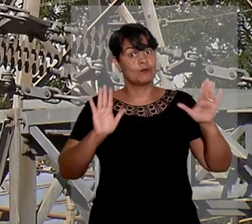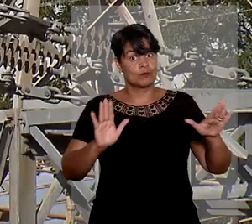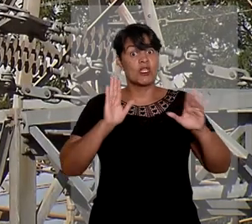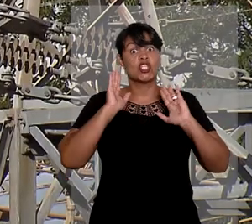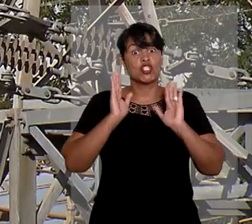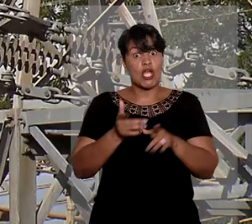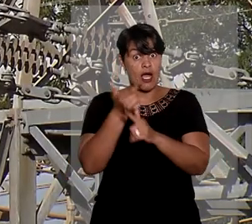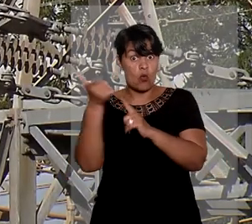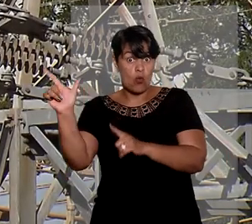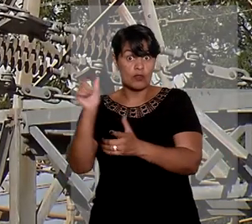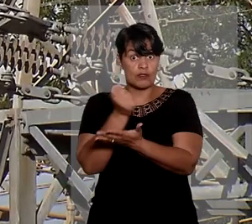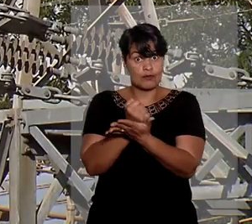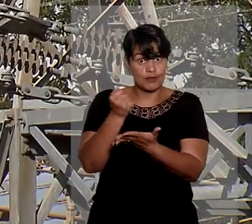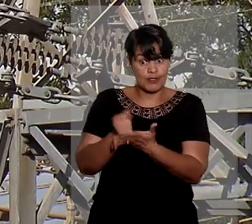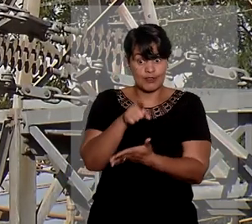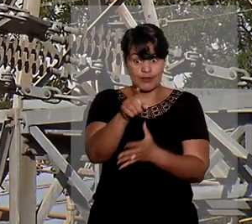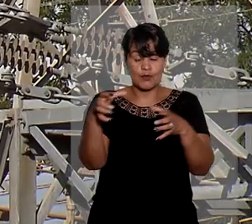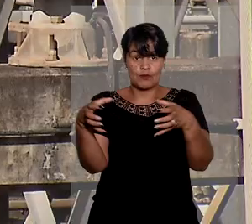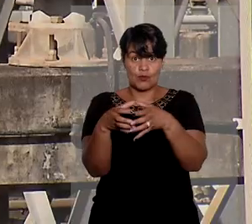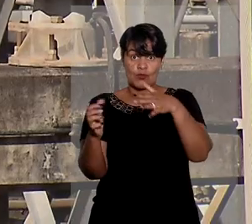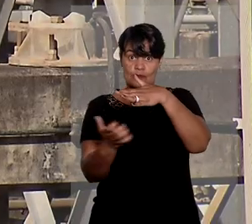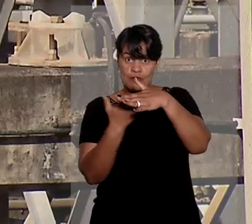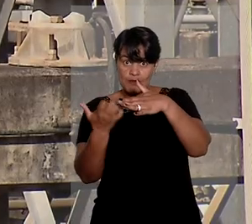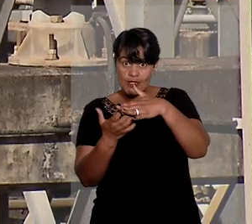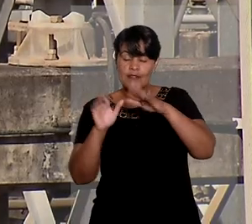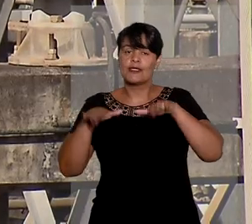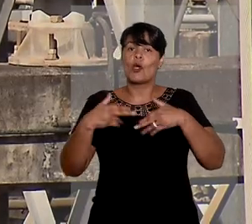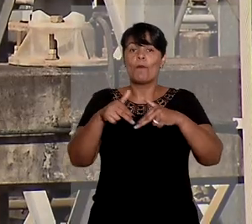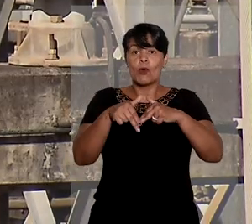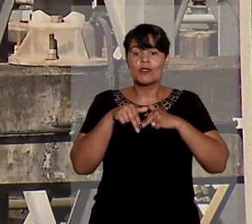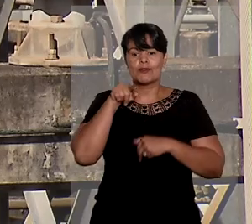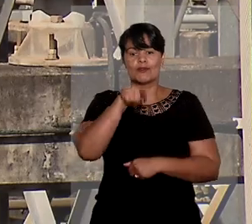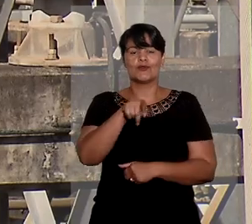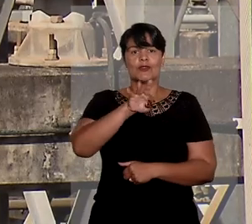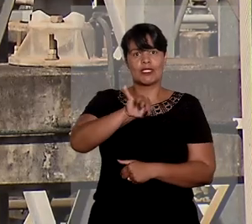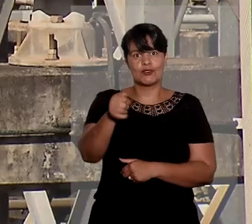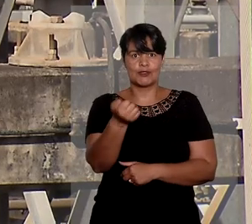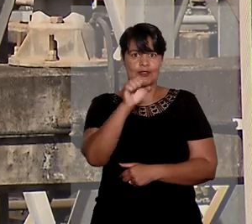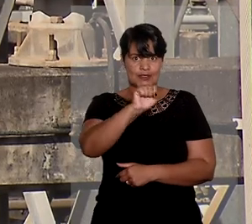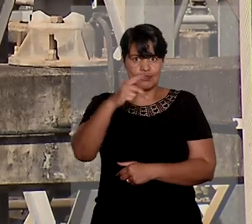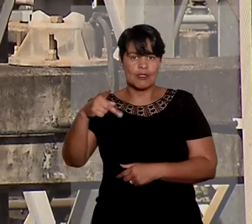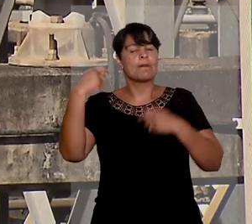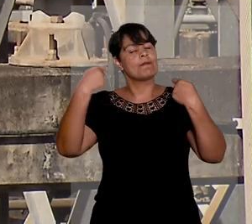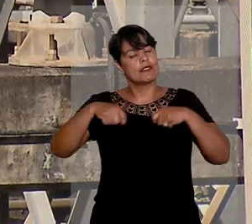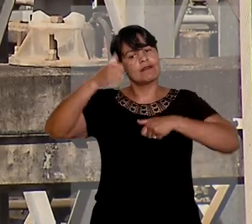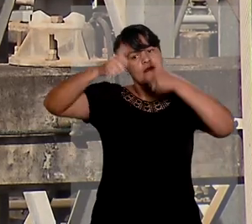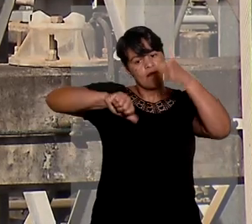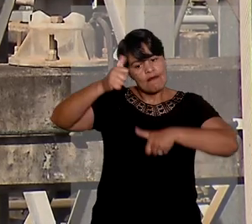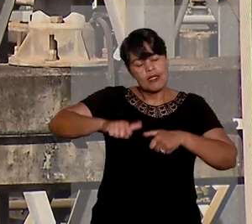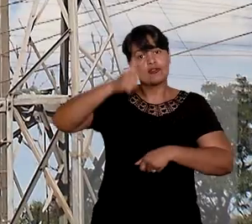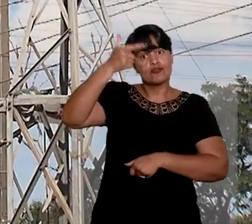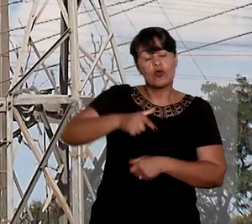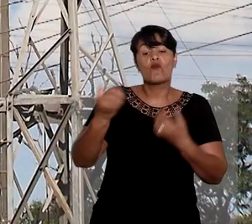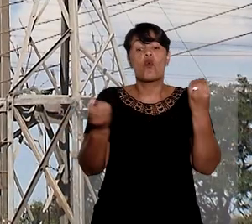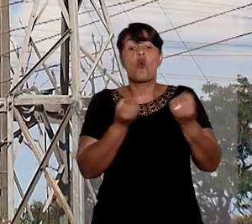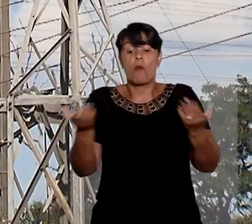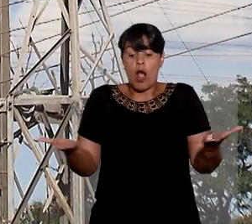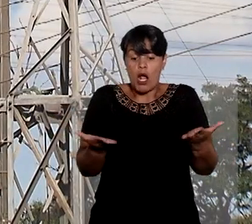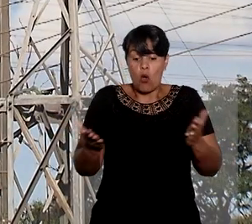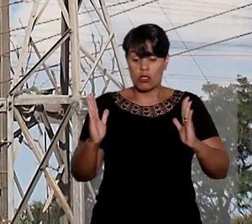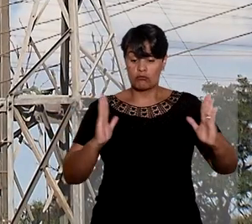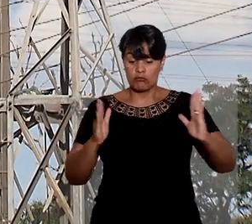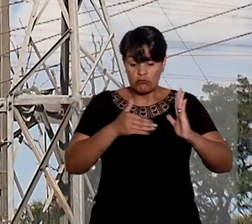FM Rodrigues, o colegiado entendeu que caberá ao município de São Paulo avaliar o atual estágio de execução dos serviços de